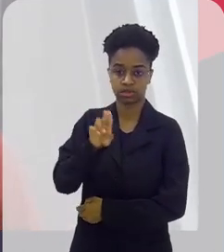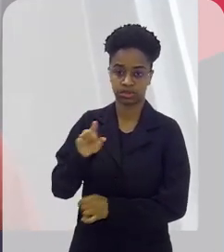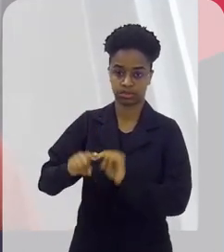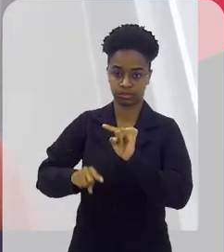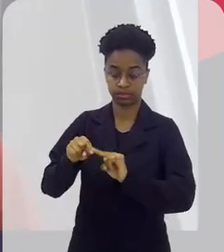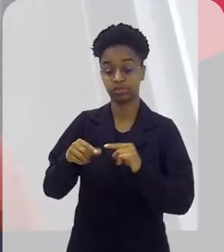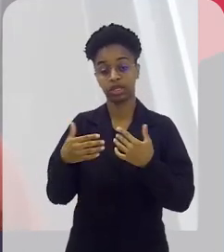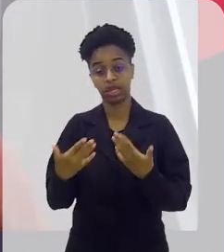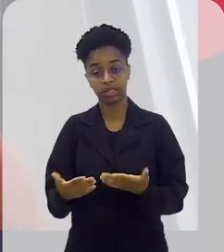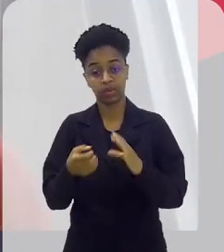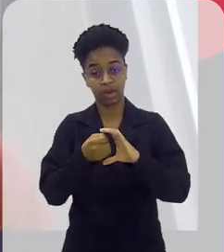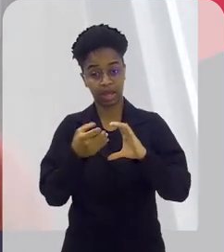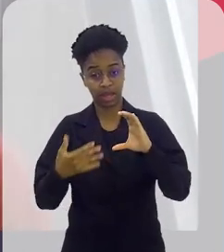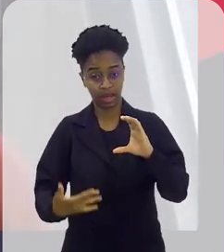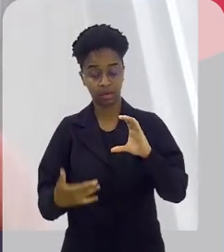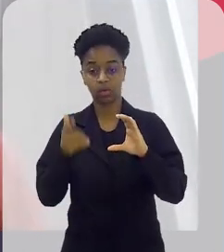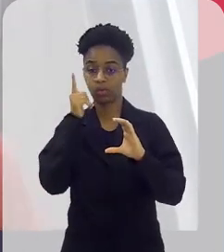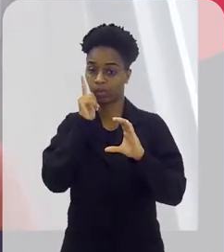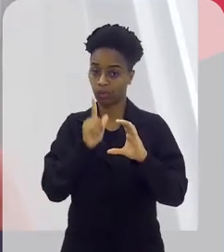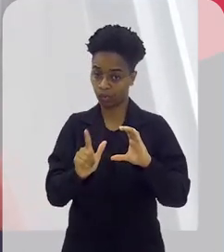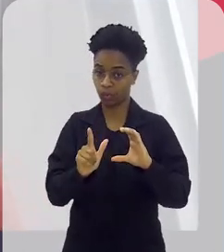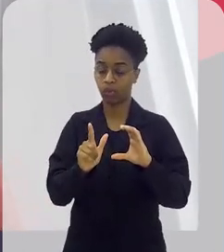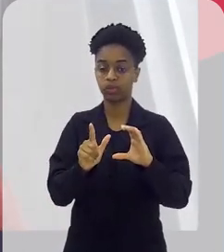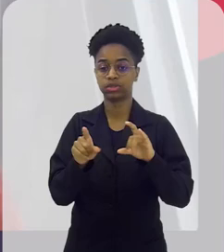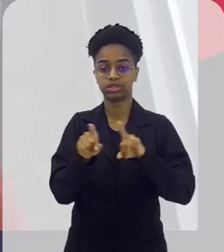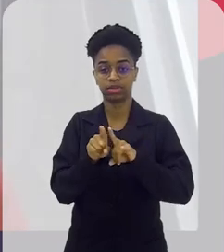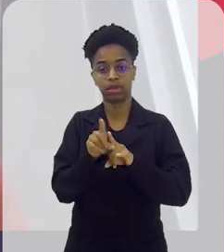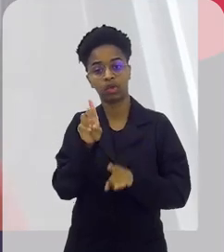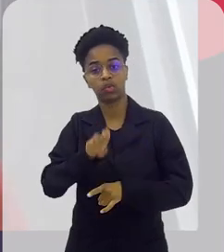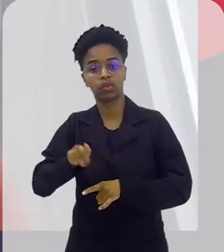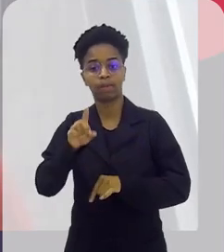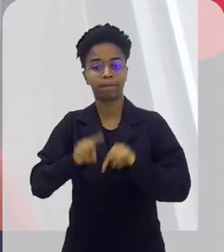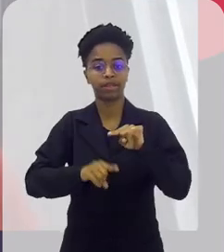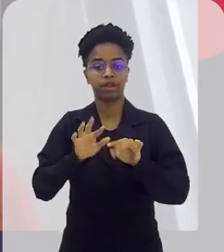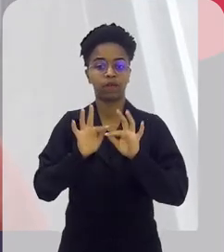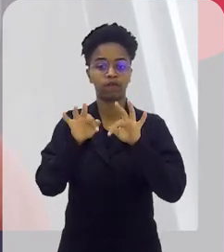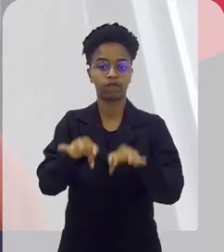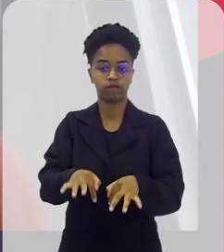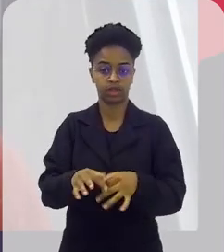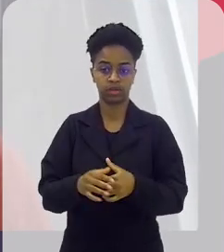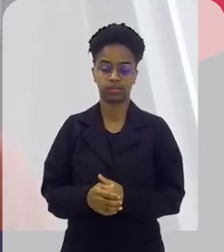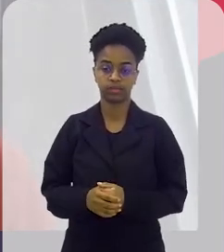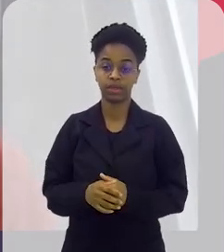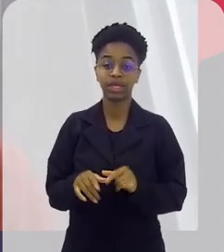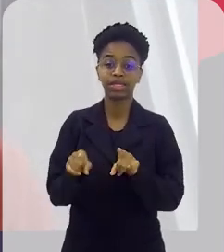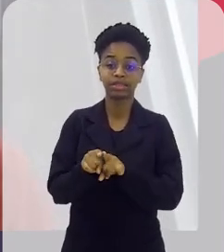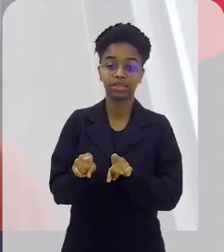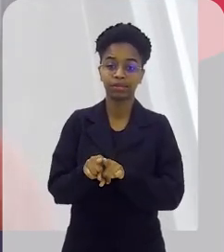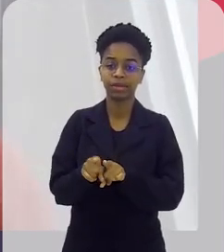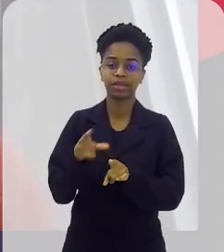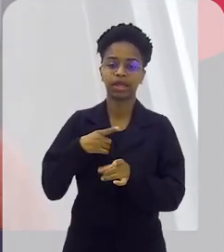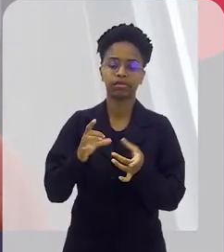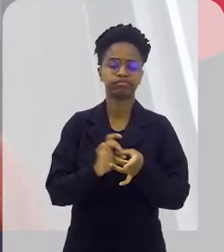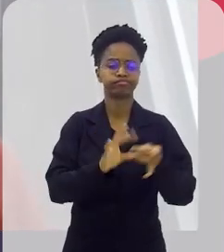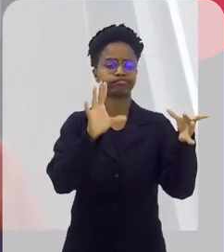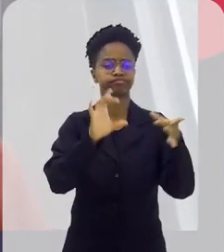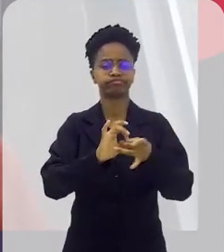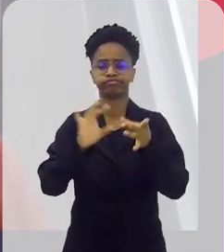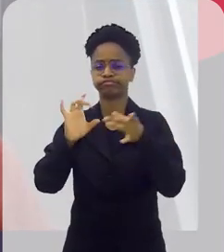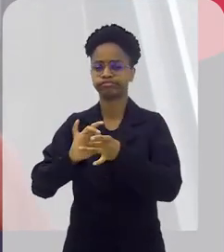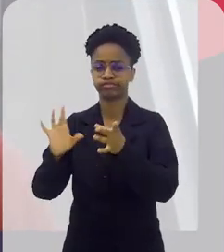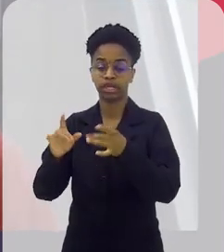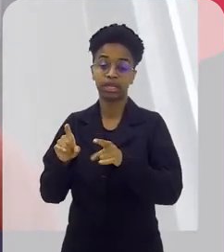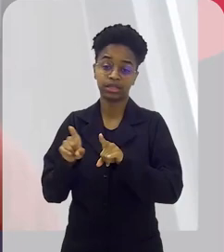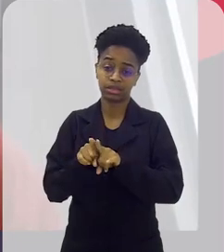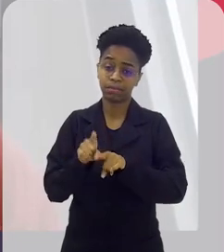Então, essa característica, ela consegue ser passada para o material final. Fora que você tem ela disponível